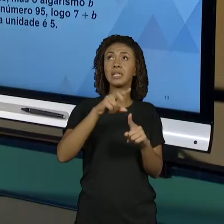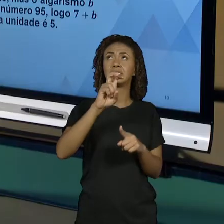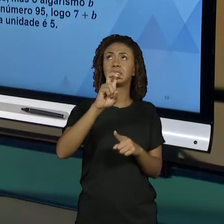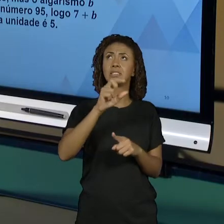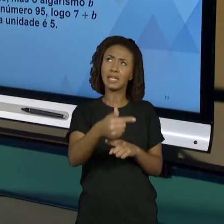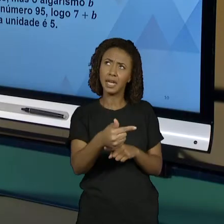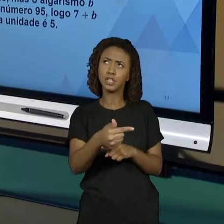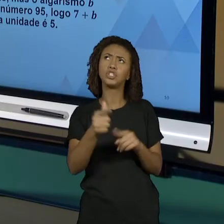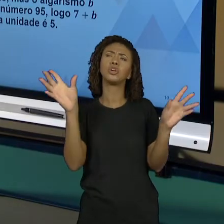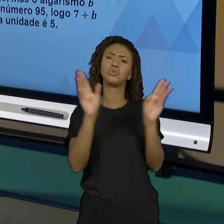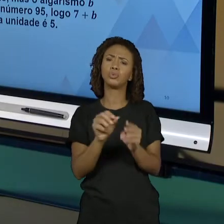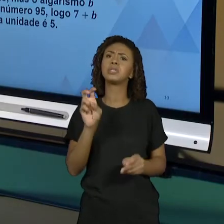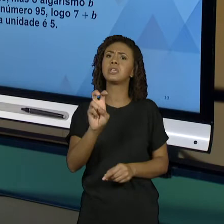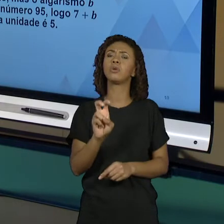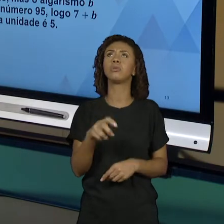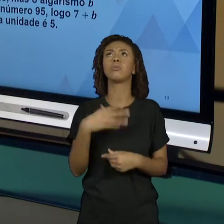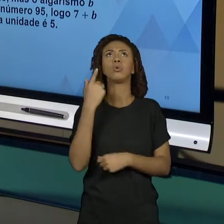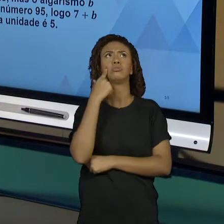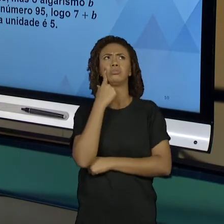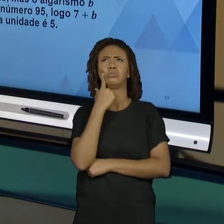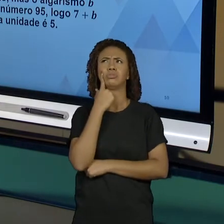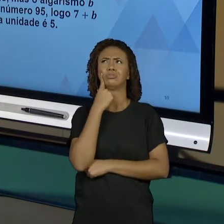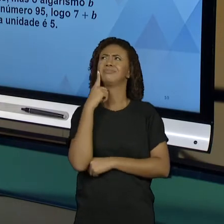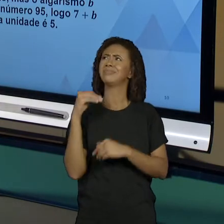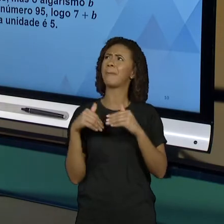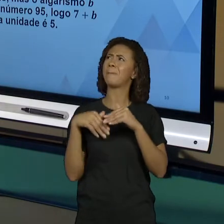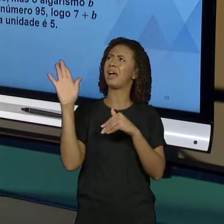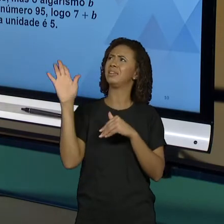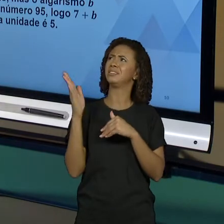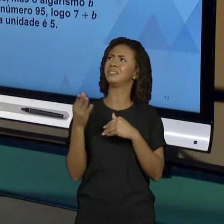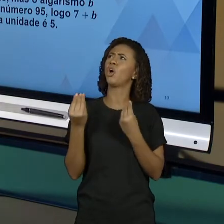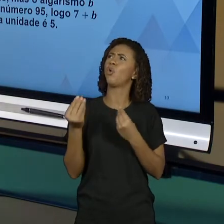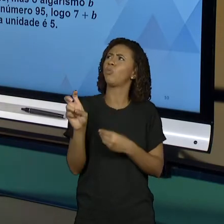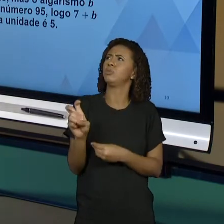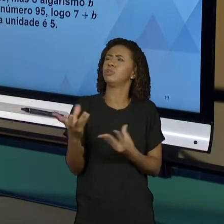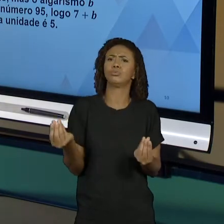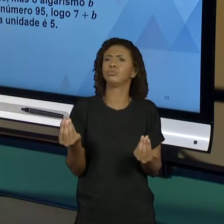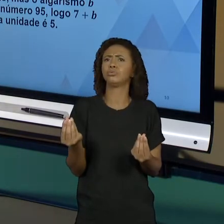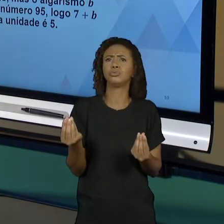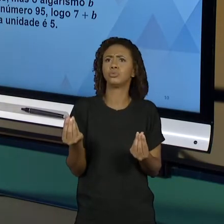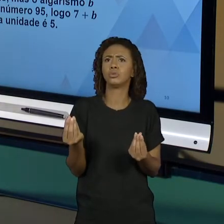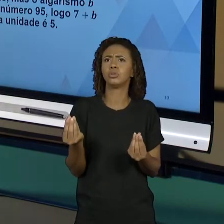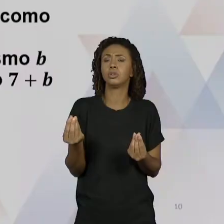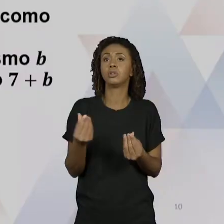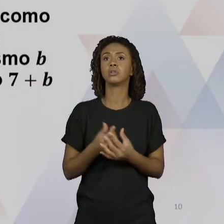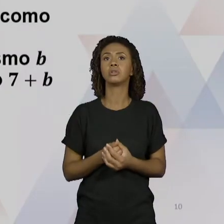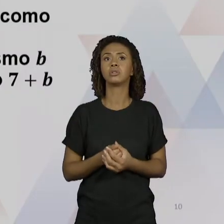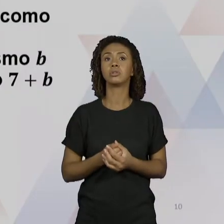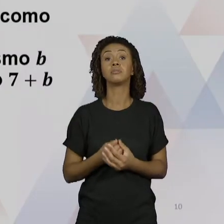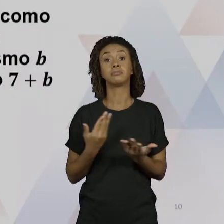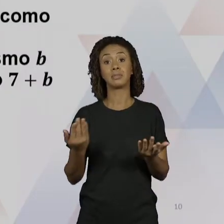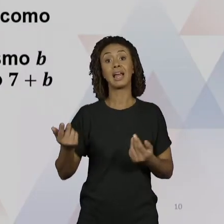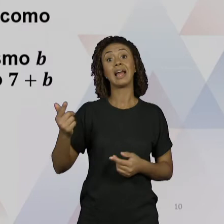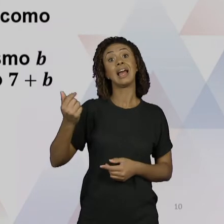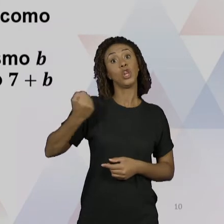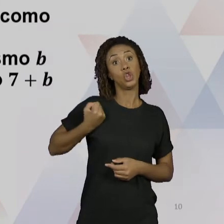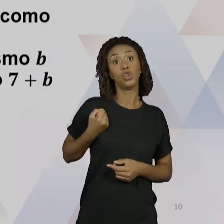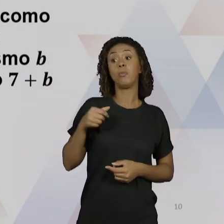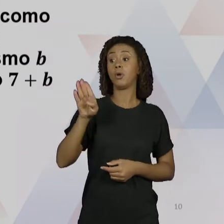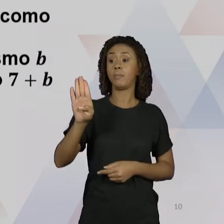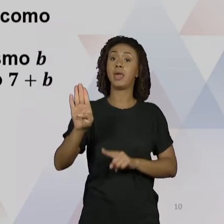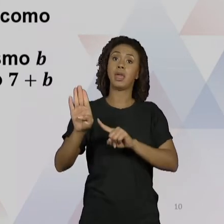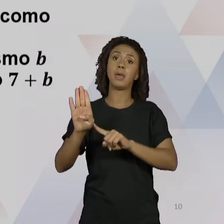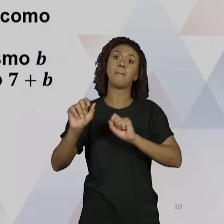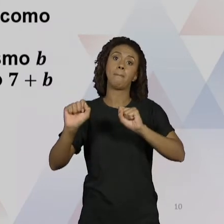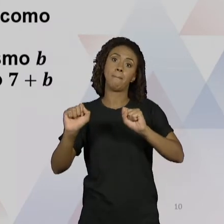7 se eu somar um número natural vai dar maior como que vai dar 5? Como b é um algarismo entre